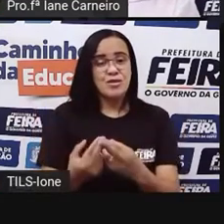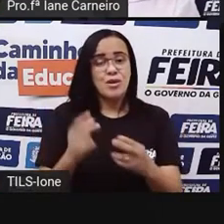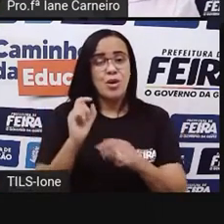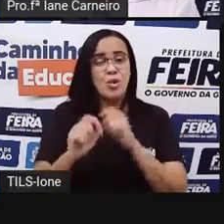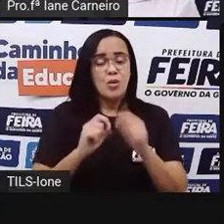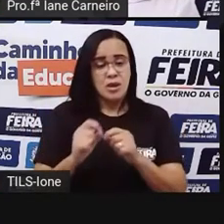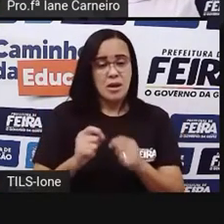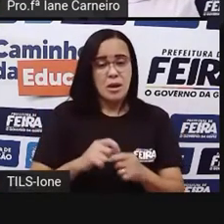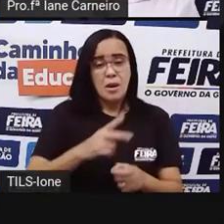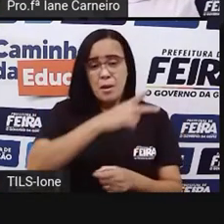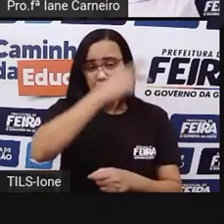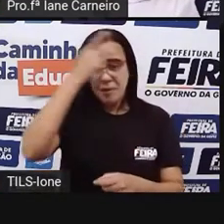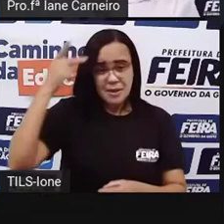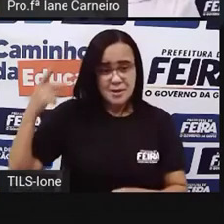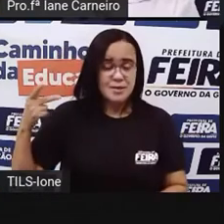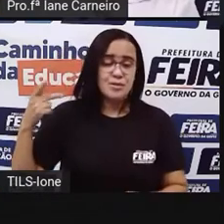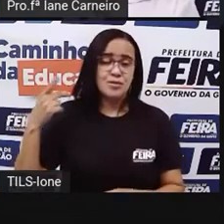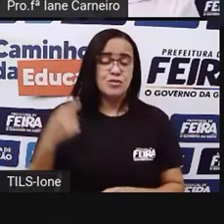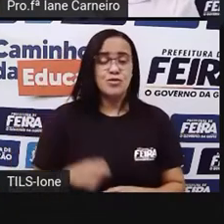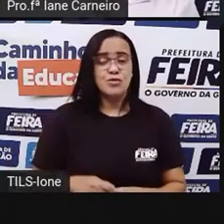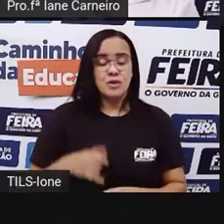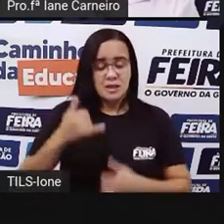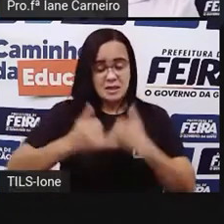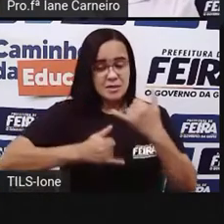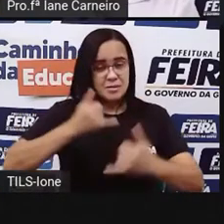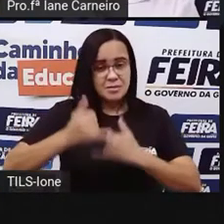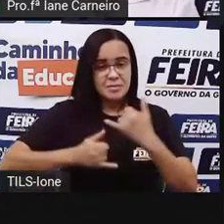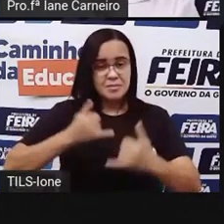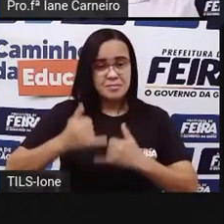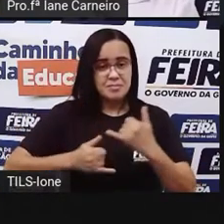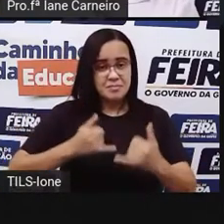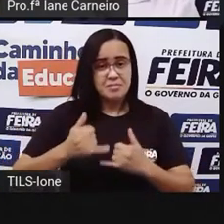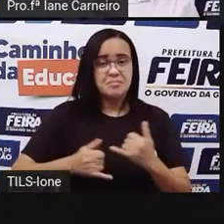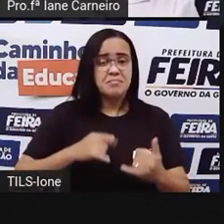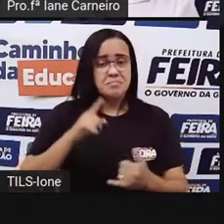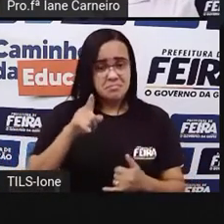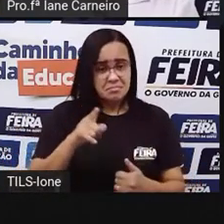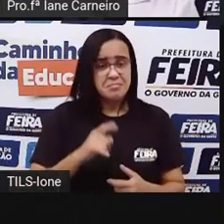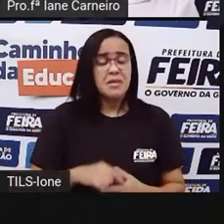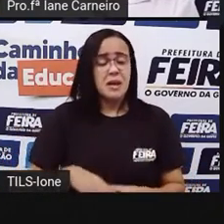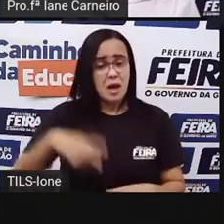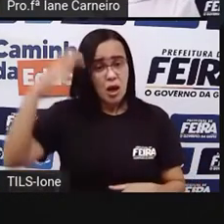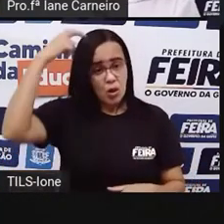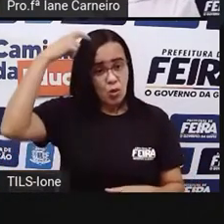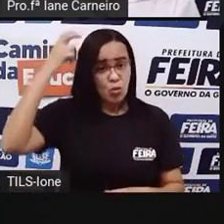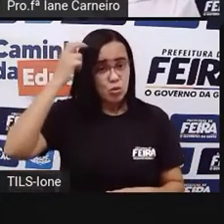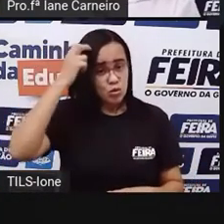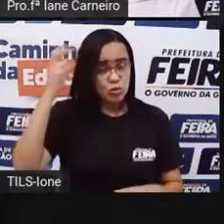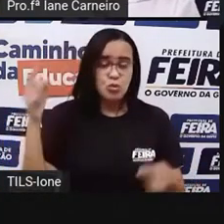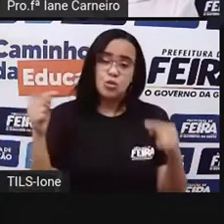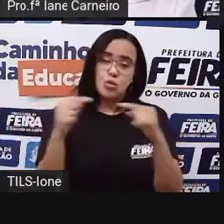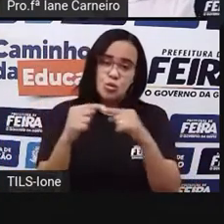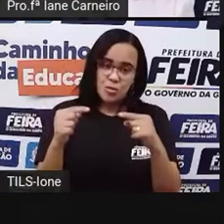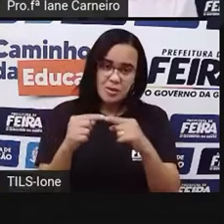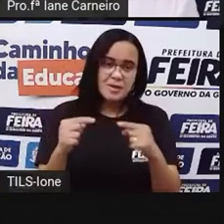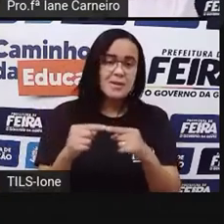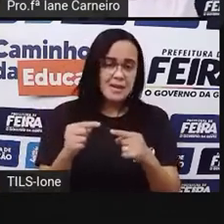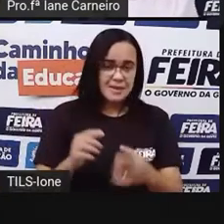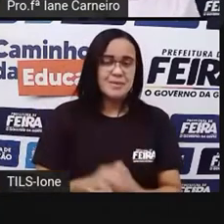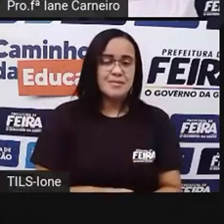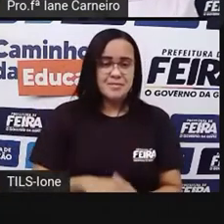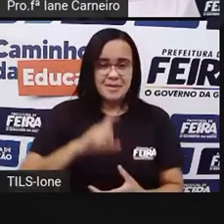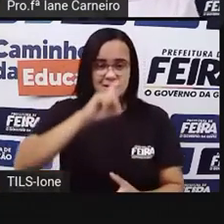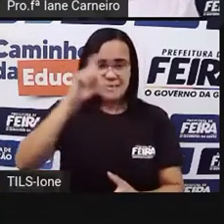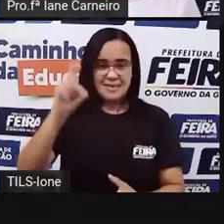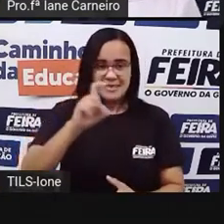né? Então, é uma forma de cultura mesmo, de expressão cultural. Olha o tanto de grafite que